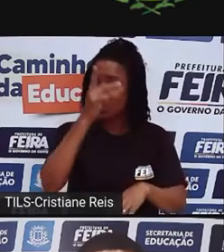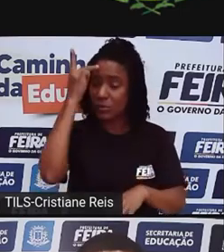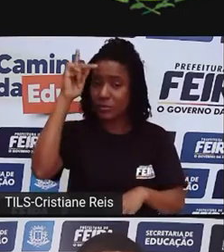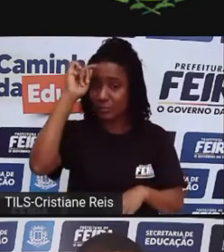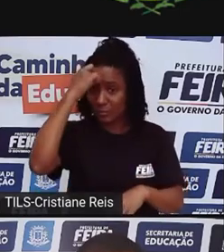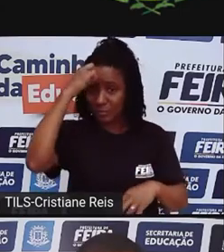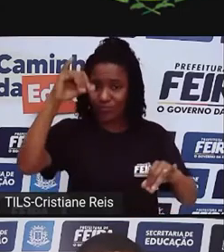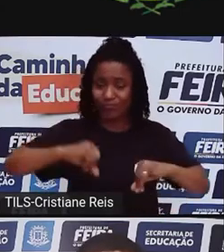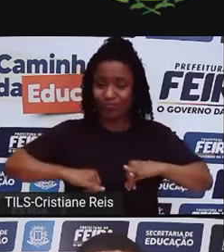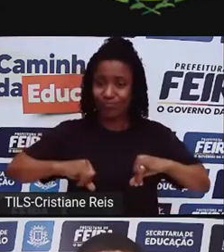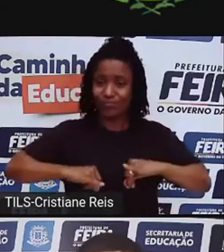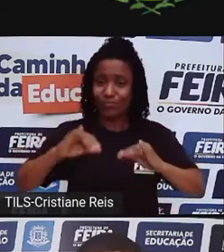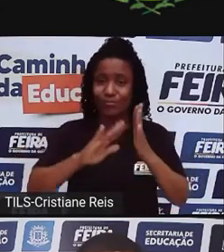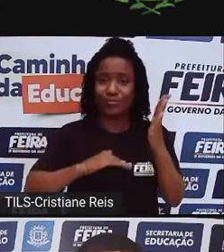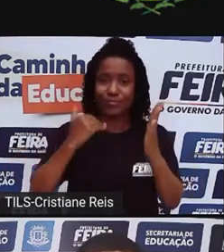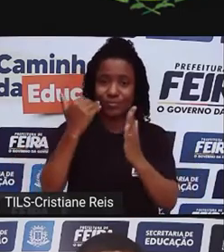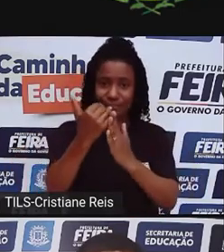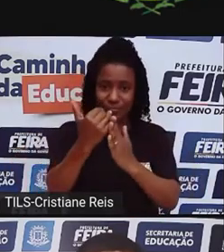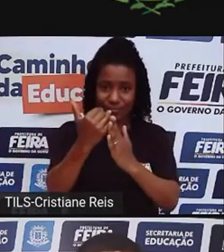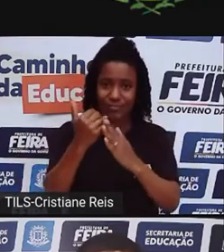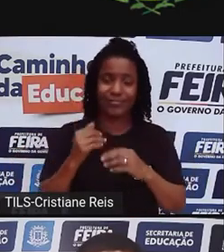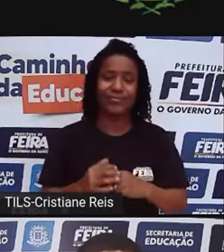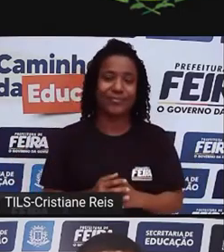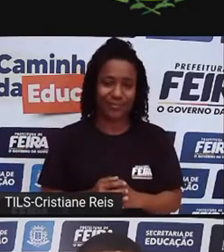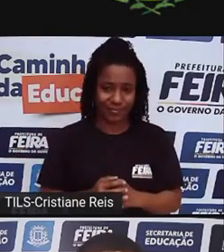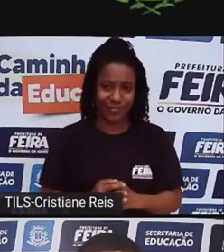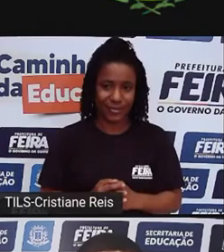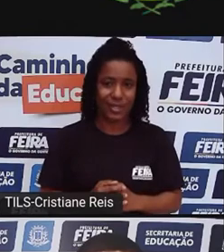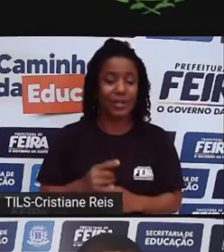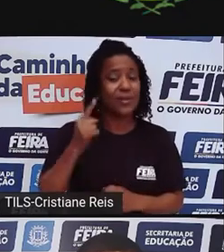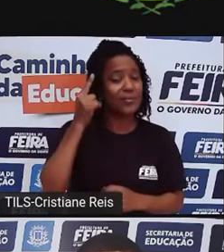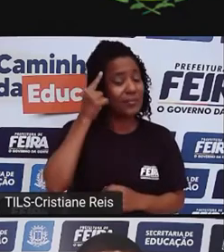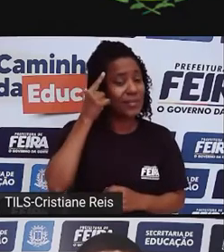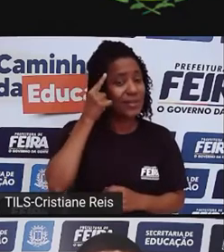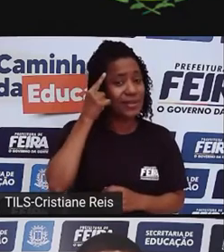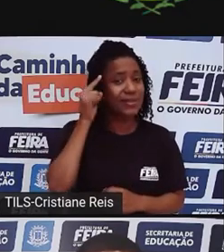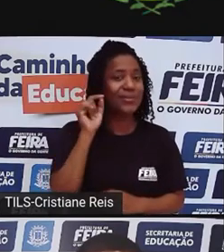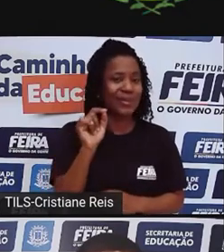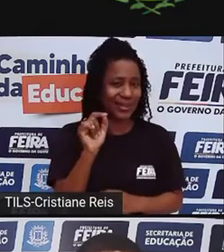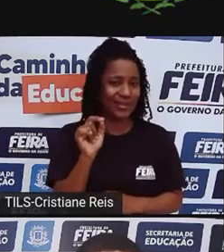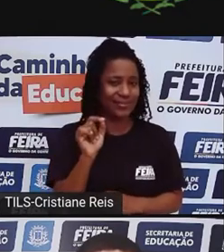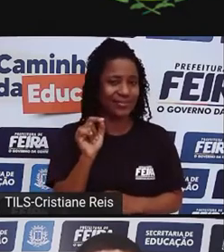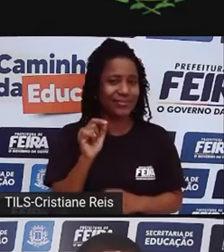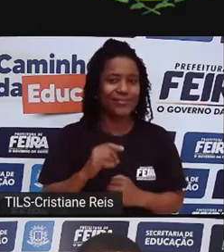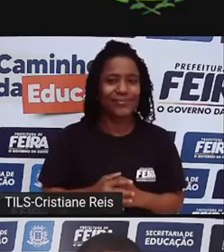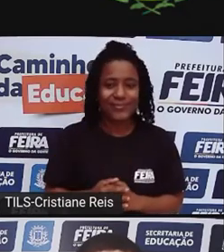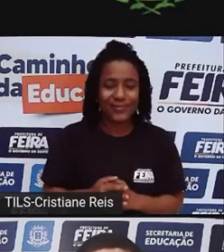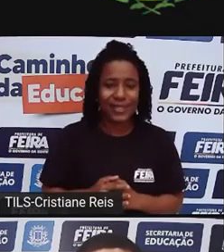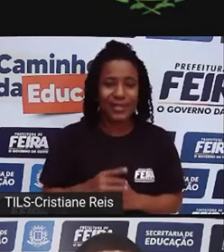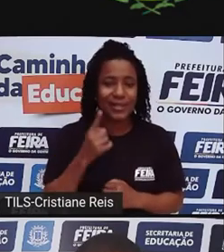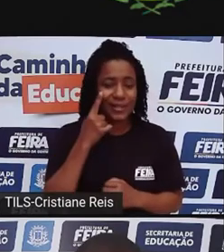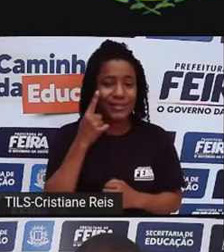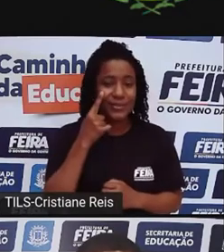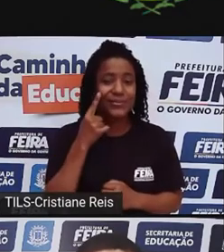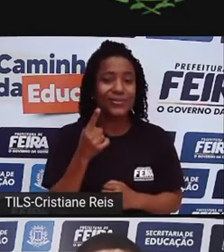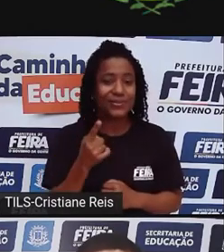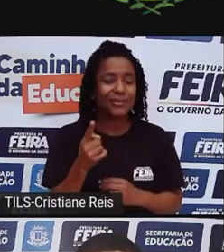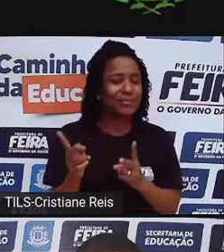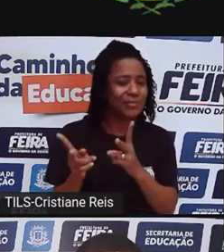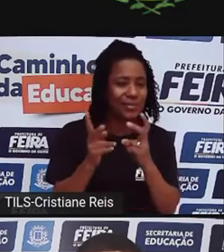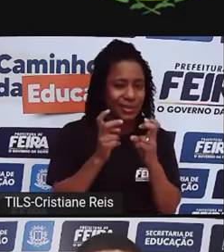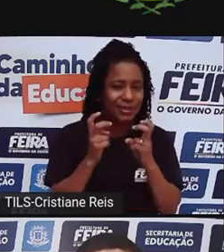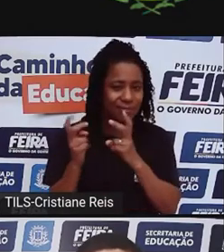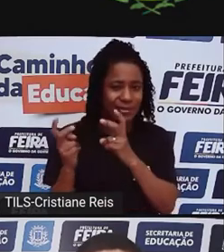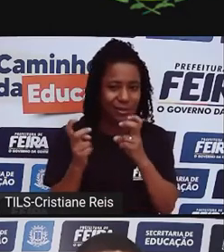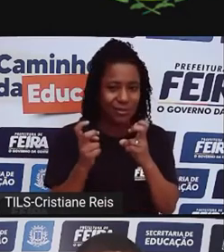E o bacana de se pensar decolonial é ter essa leitura, Felipe, da gente olhar para esse cenário e perceber que não dá para a gente